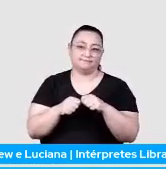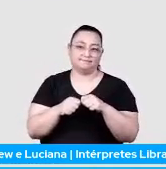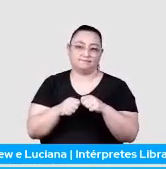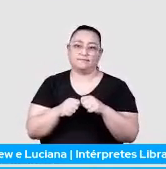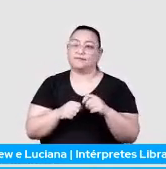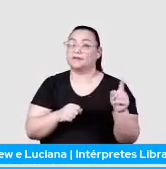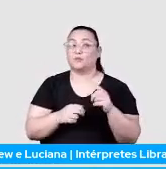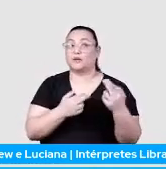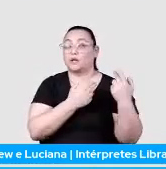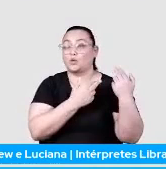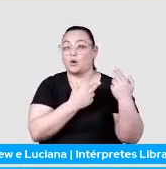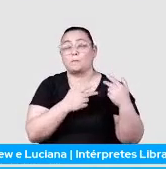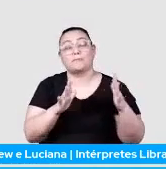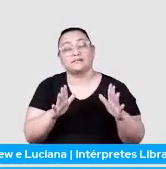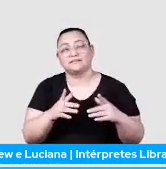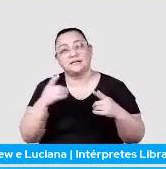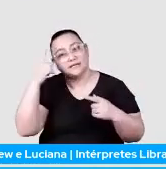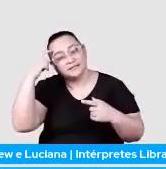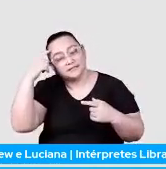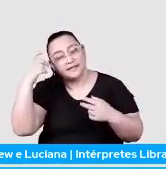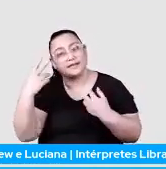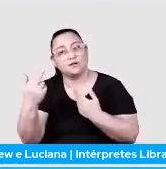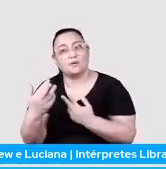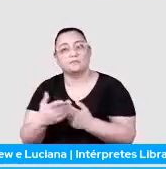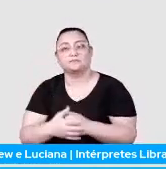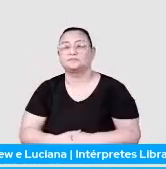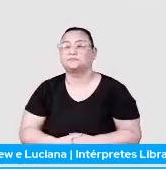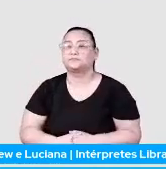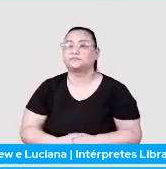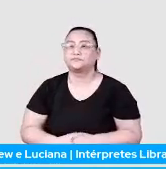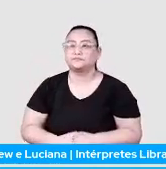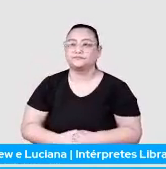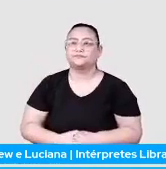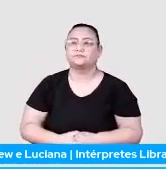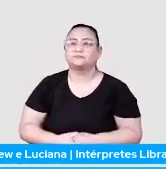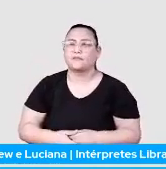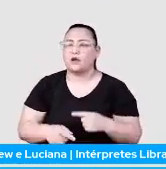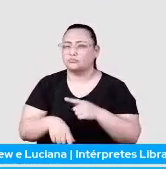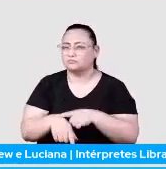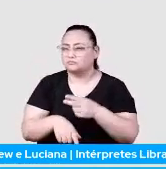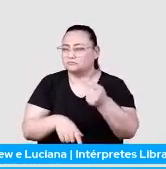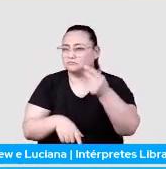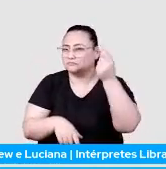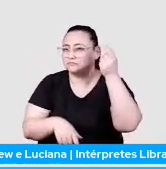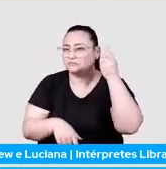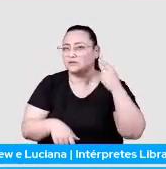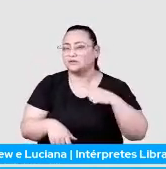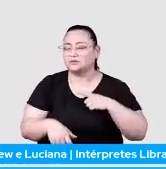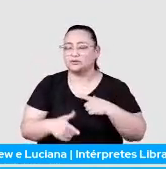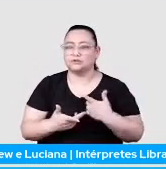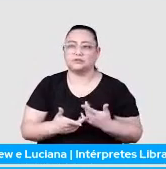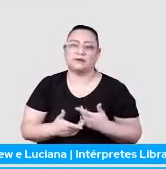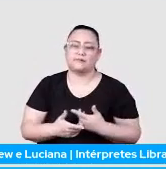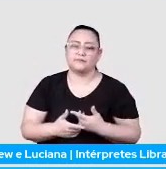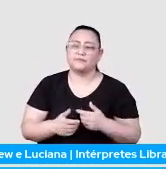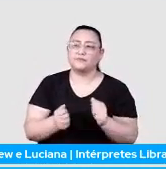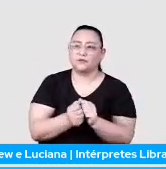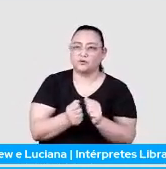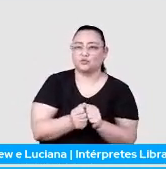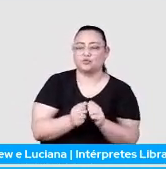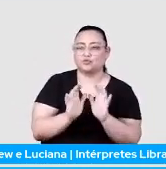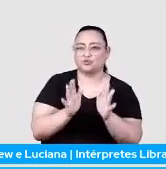caso específico, mas é a mesma ideia, na real. Há pouco tempo atrás eu tinha um botzinho feito com Scrap que ele